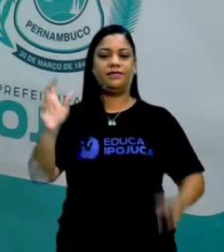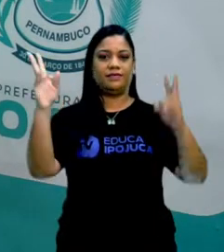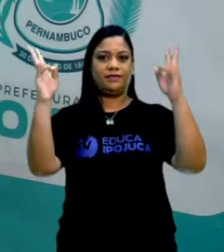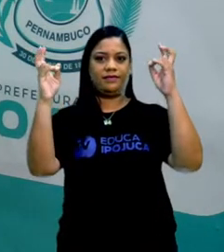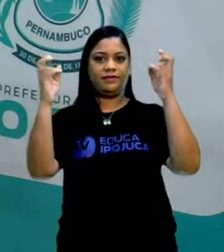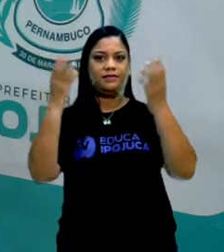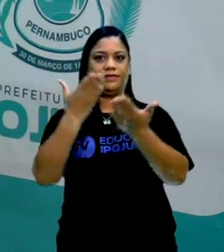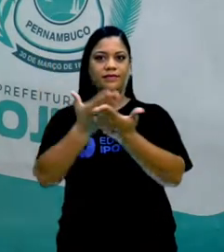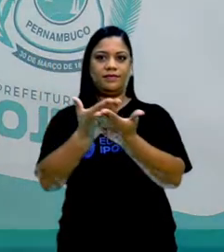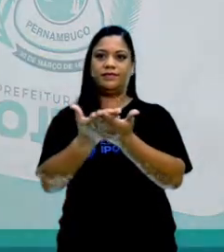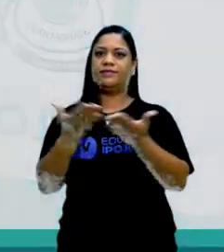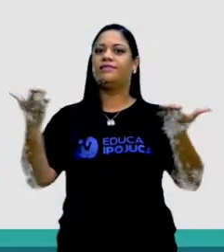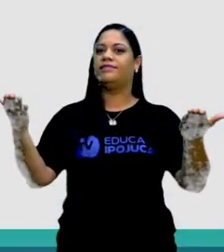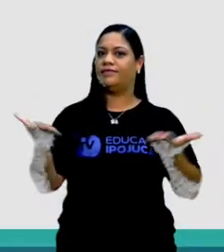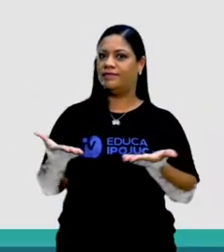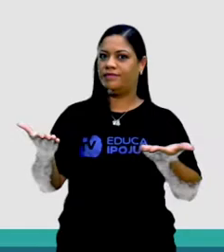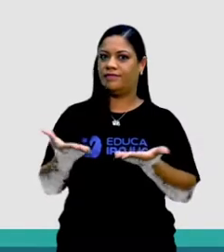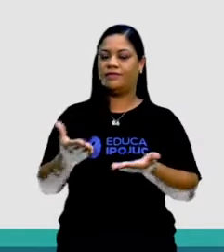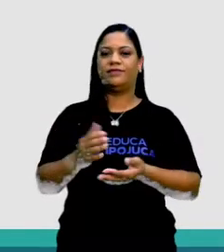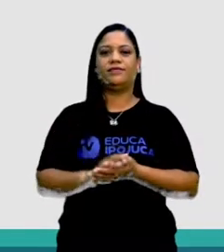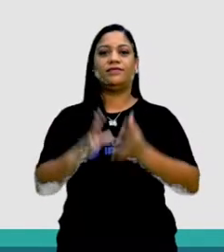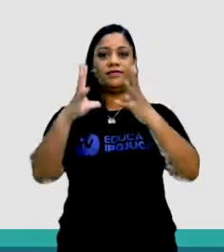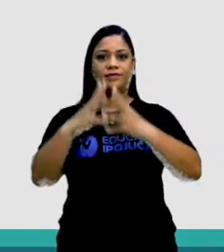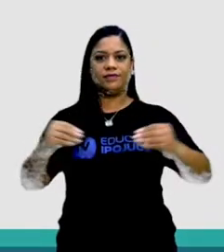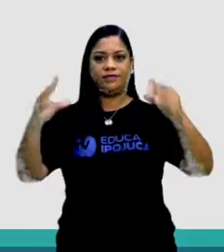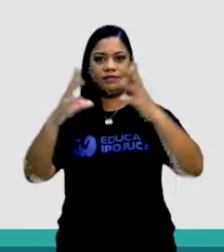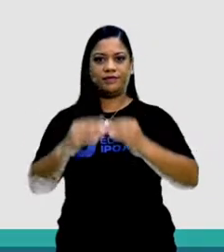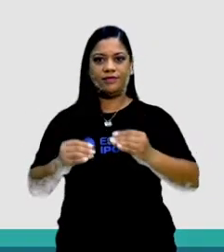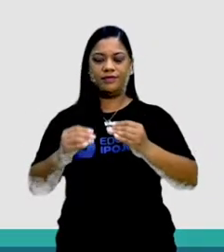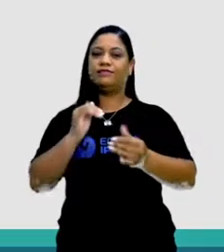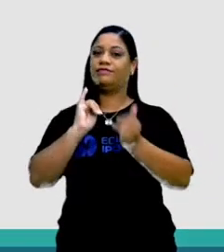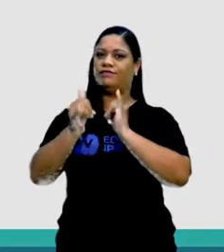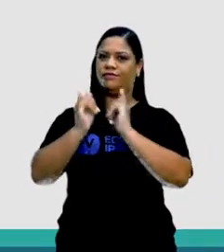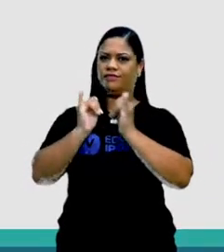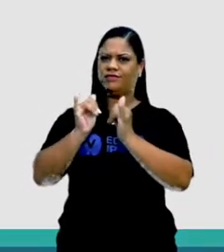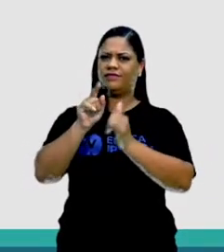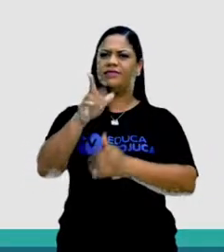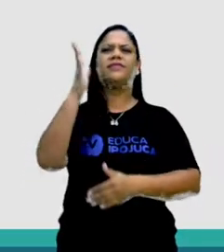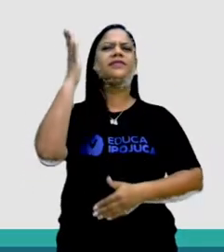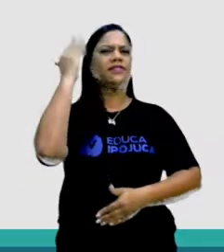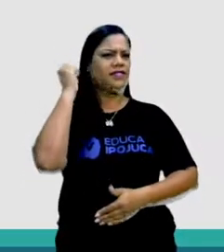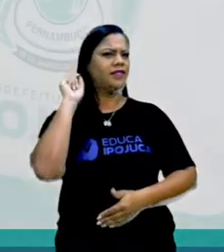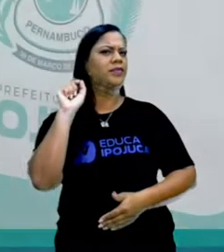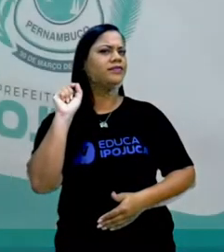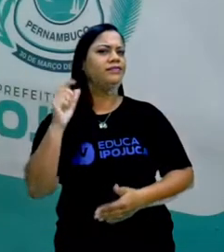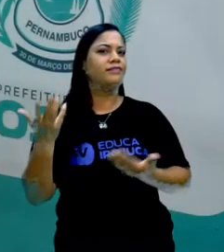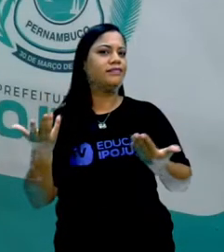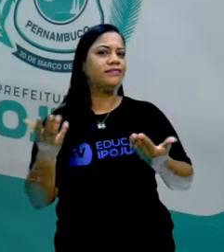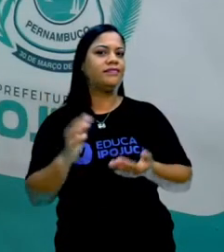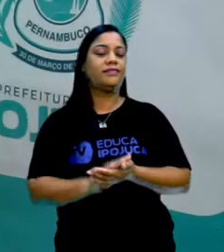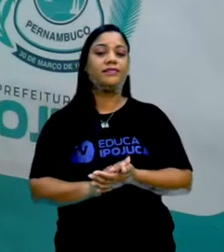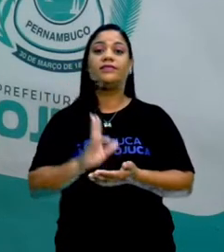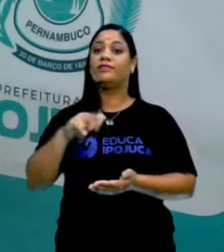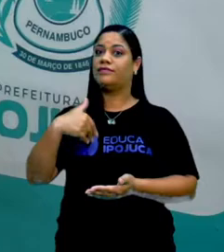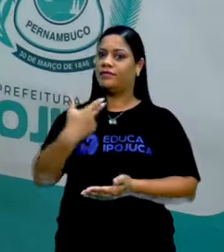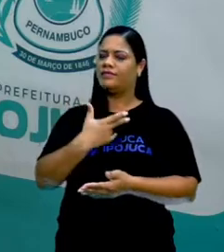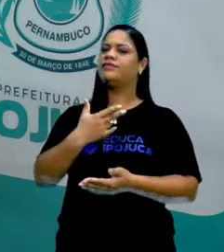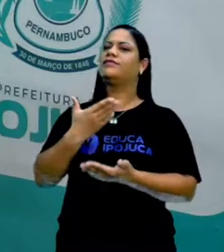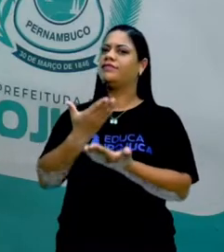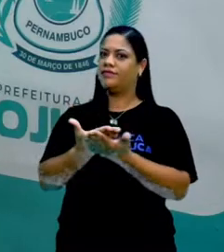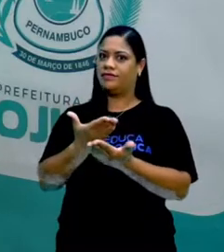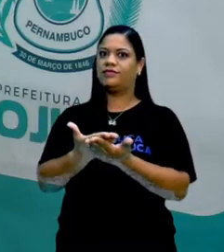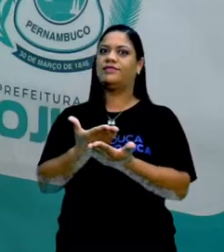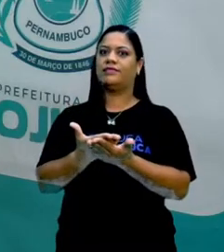da nossa aula de hoje é curadoria da informação. Você sabe o que é? Pois é, nós vamos falar um pouquinho